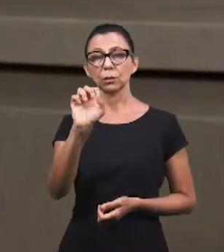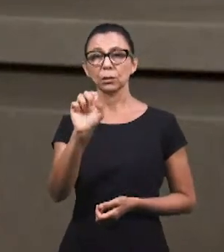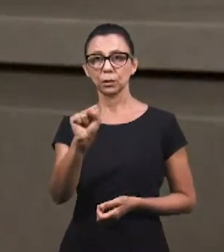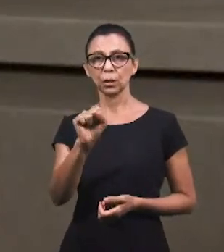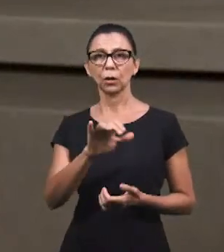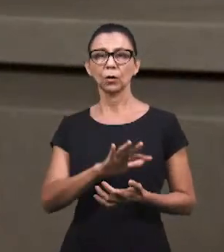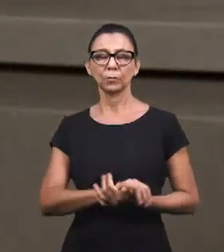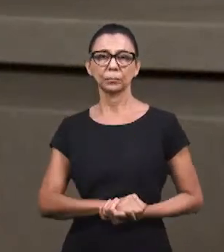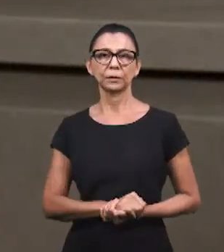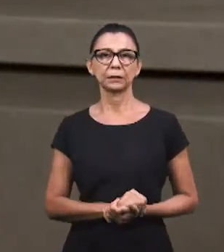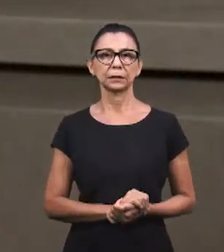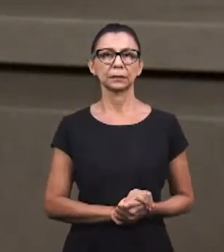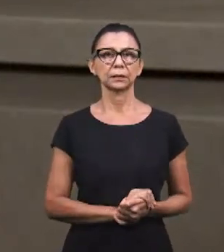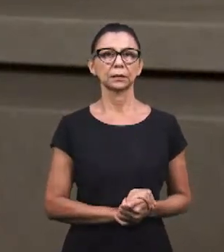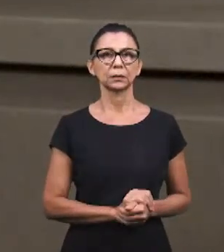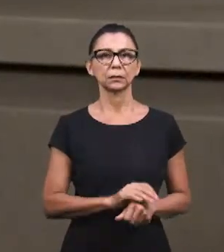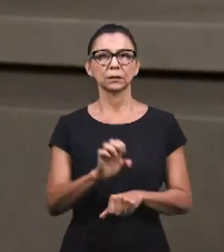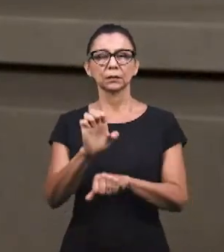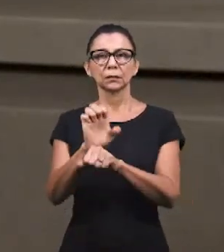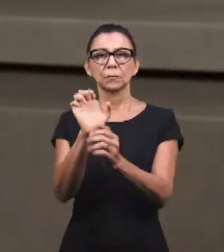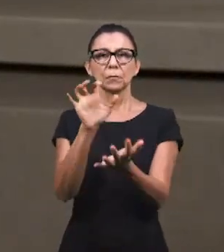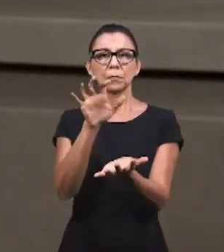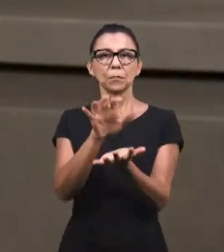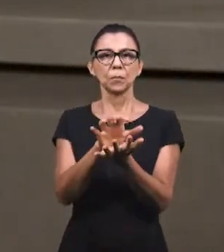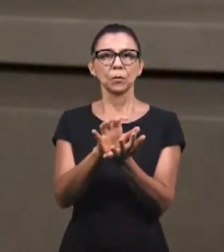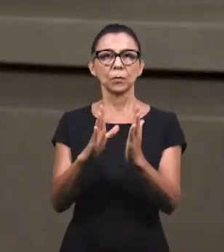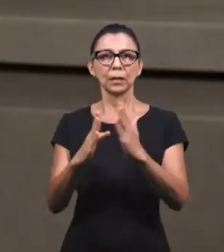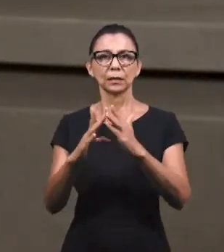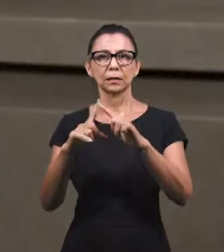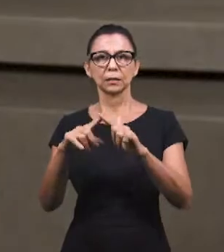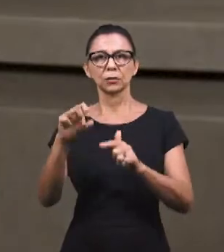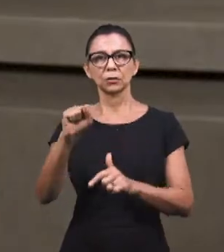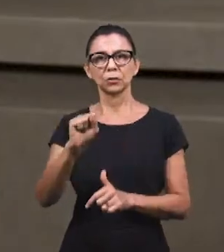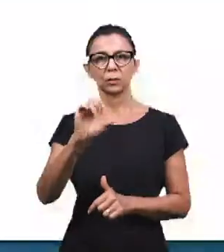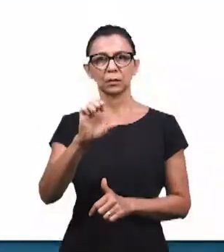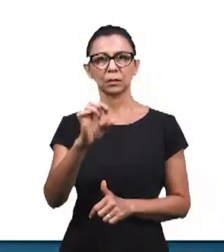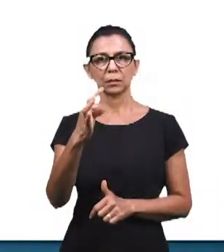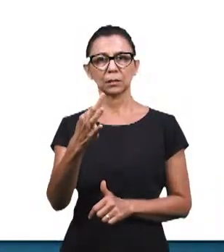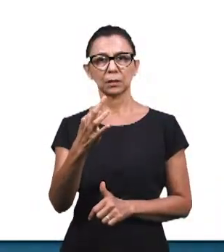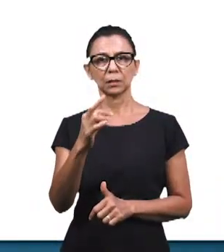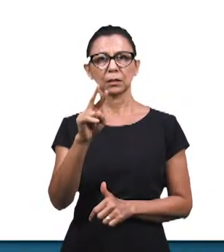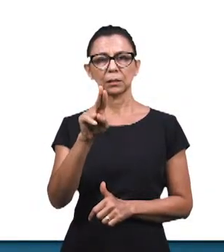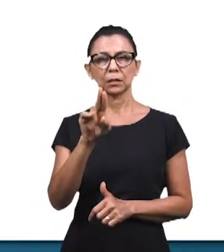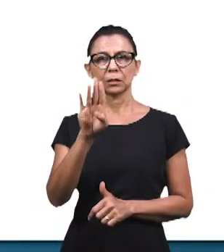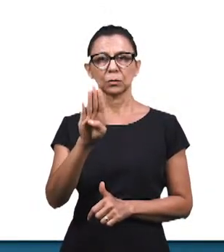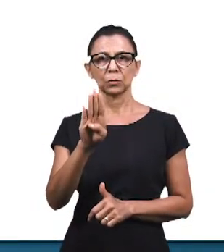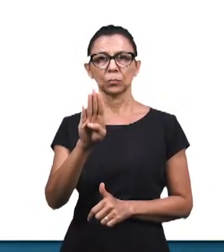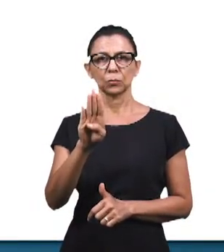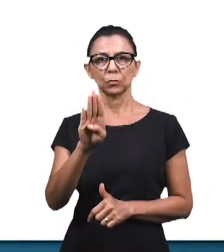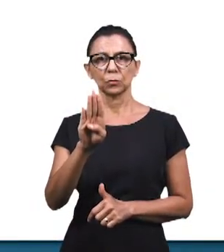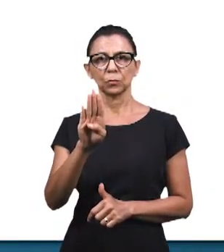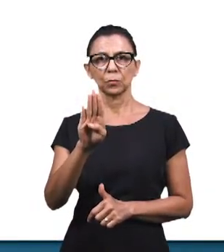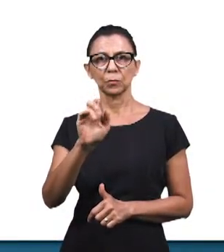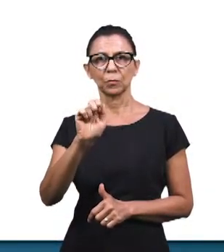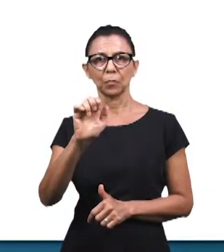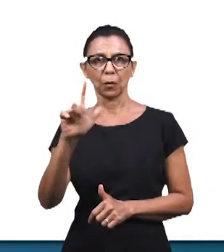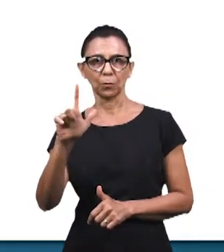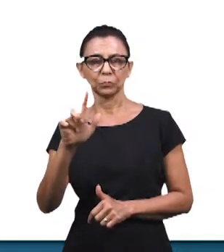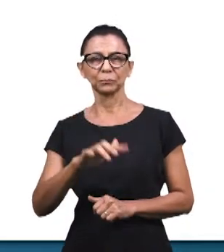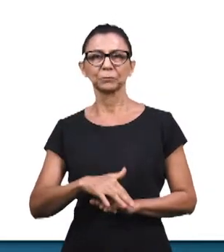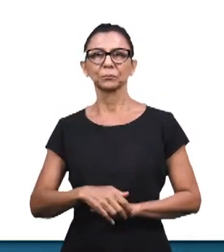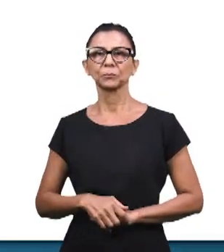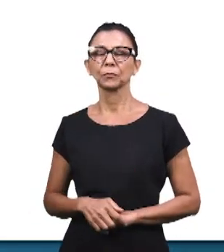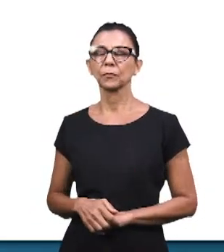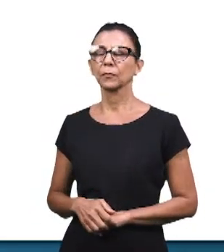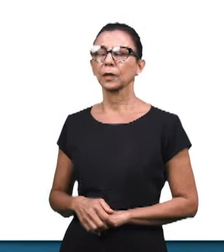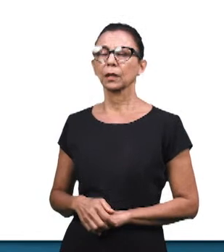em Setúbal, no estado de Pernambuco. E ela escreveu dizendo assim, Nós temos hoje aquilo